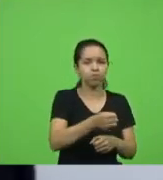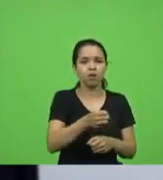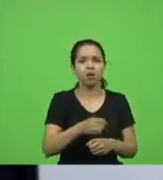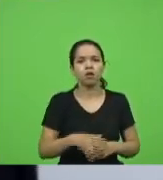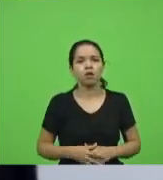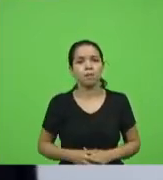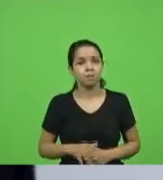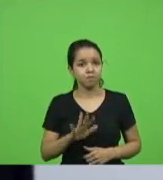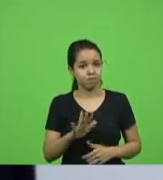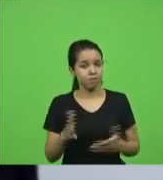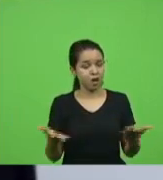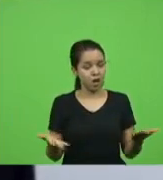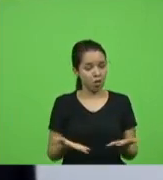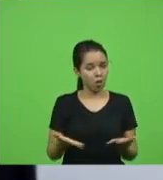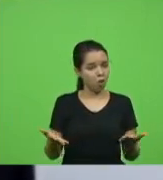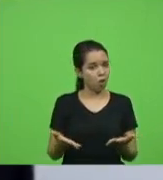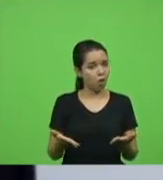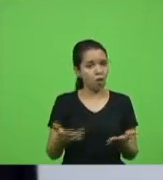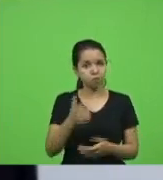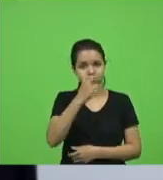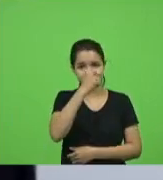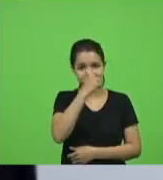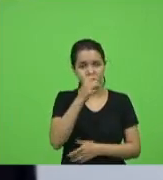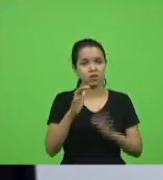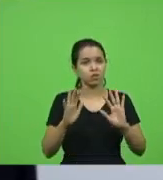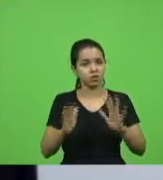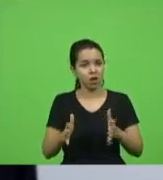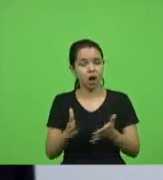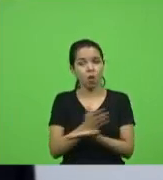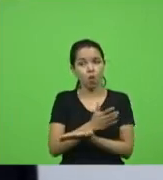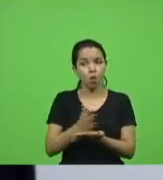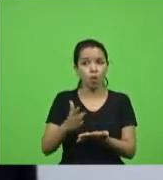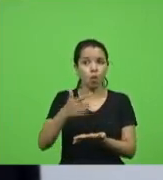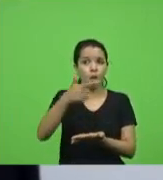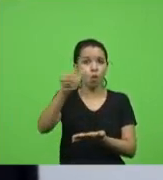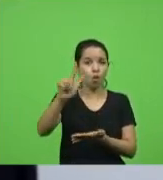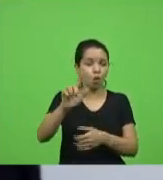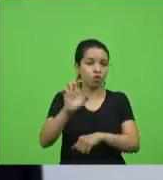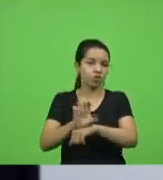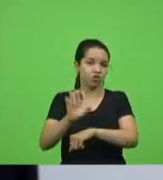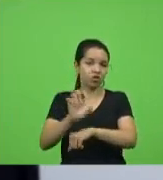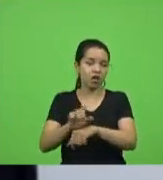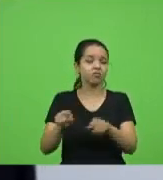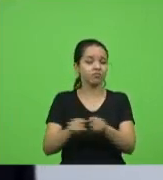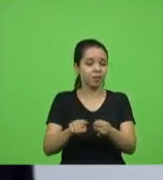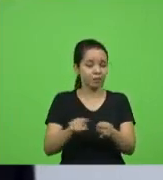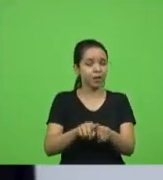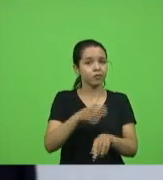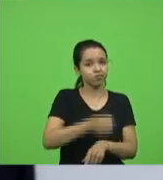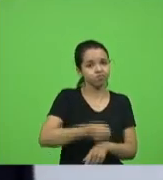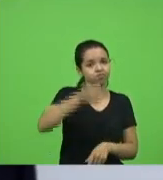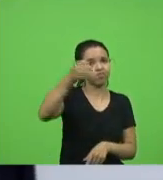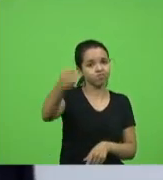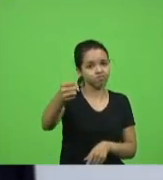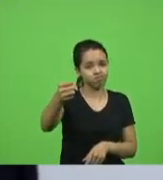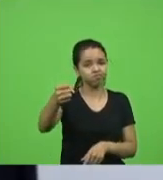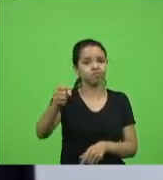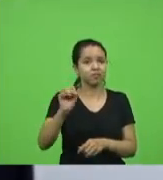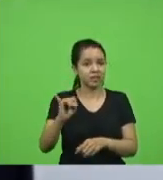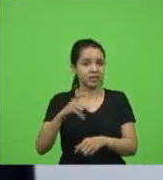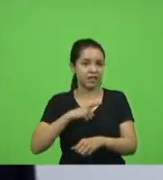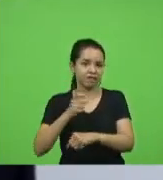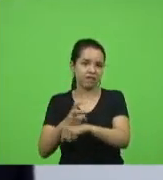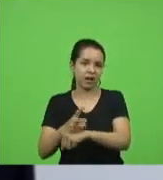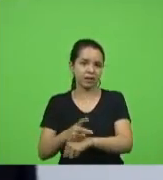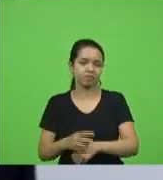chegamos ao limite de levar para alguns outros estados que ainda tem alguma possibilidade de vácuo então